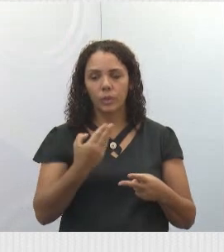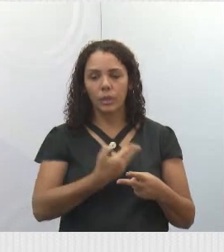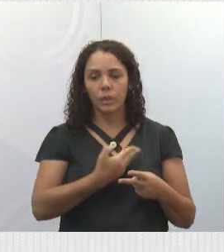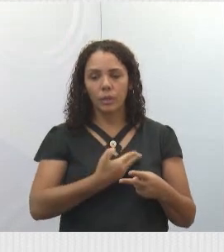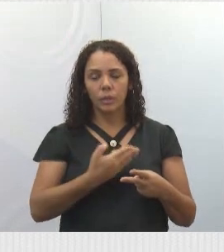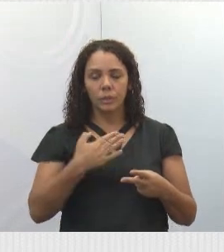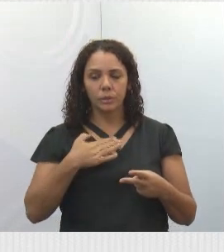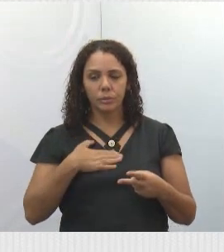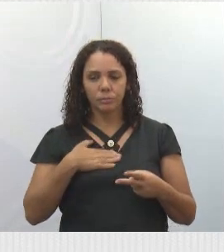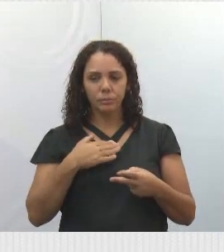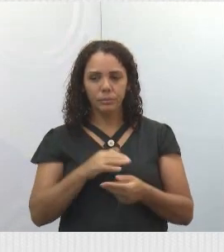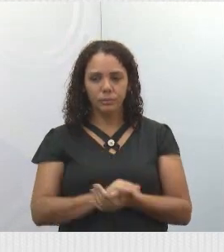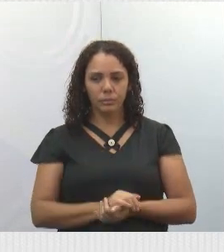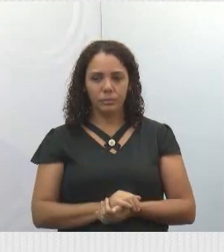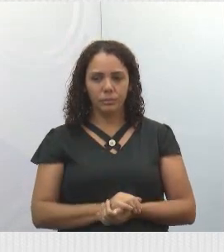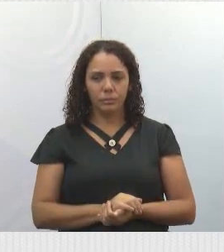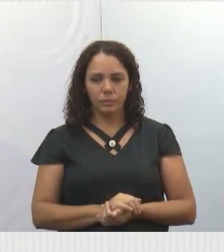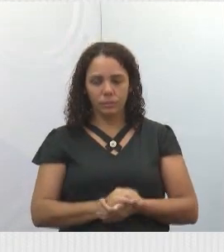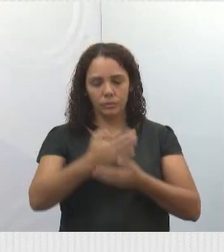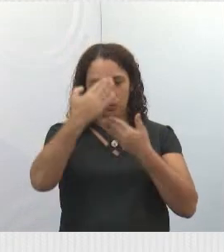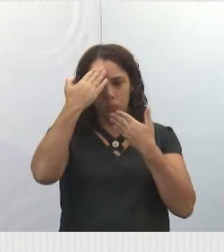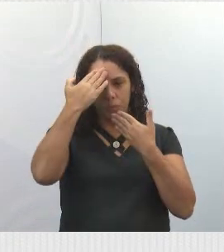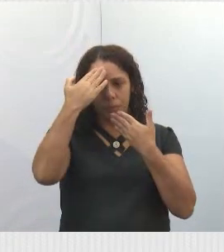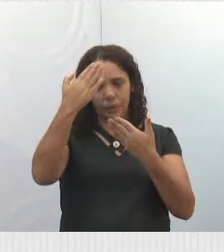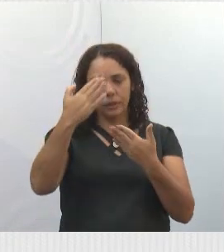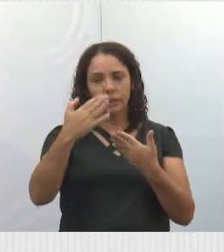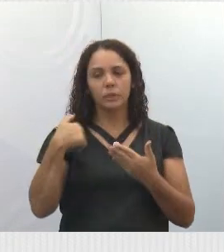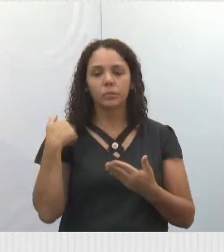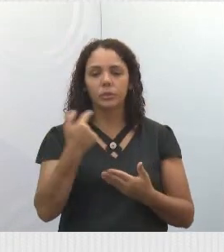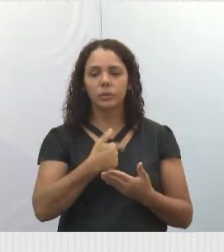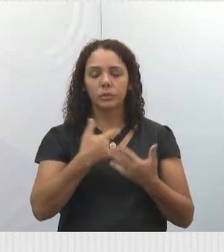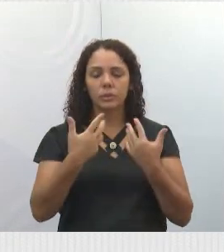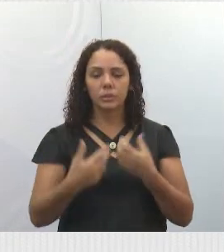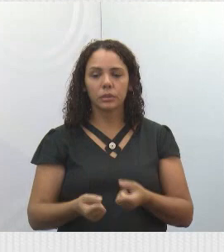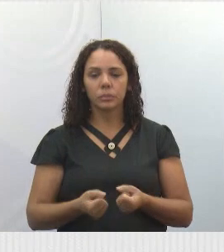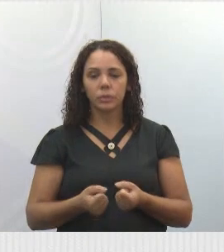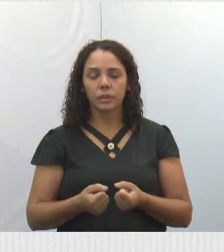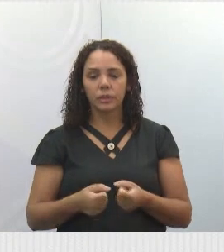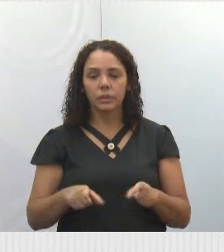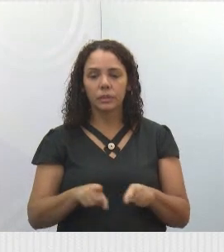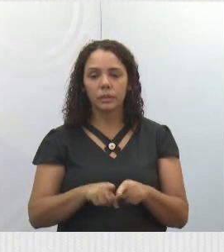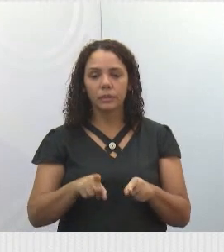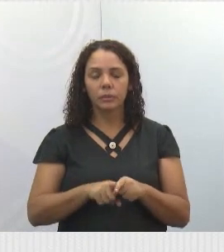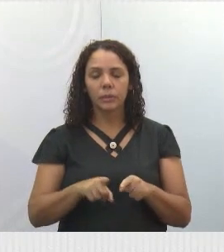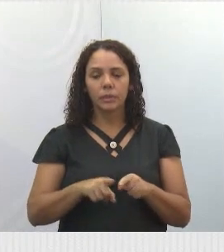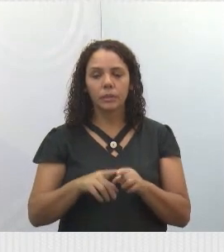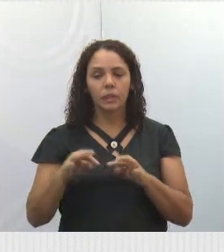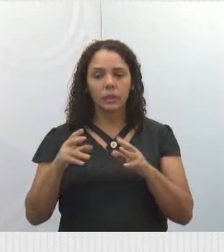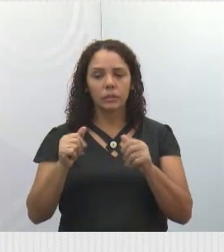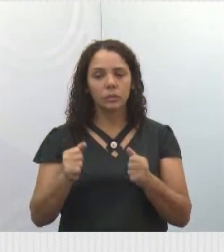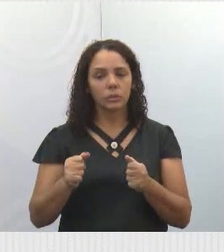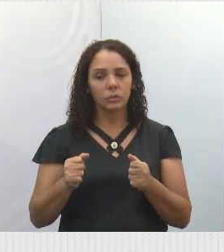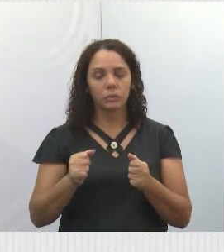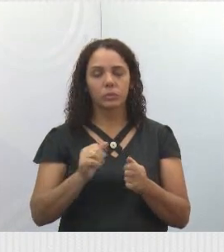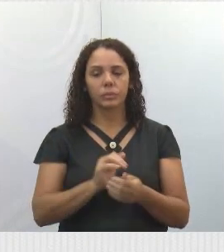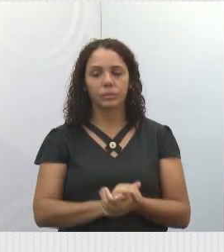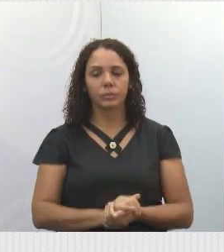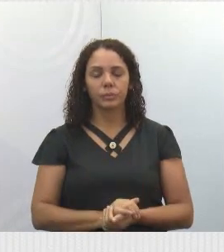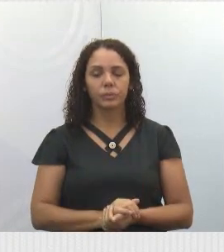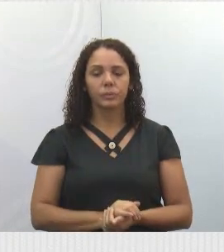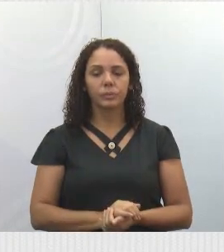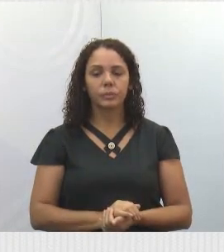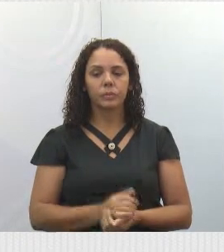amigos. Então, obrigada por receber a gente, todos vocês, seu Luiz, Lúbia e o pastor Robson.